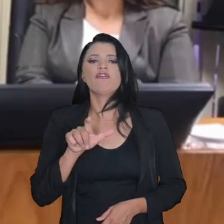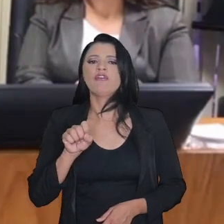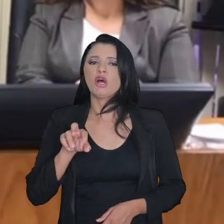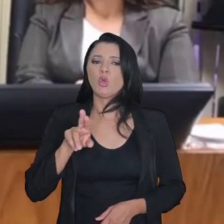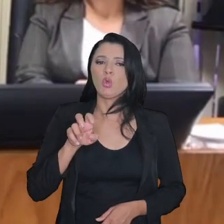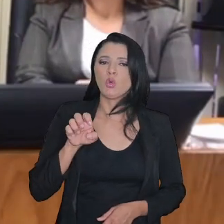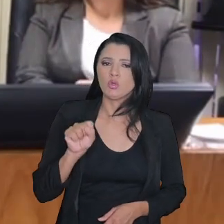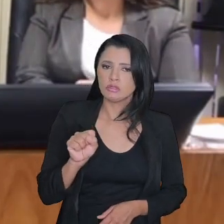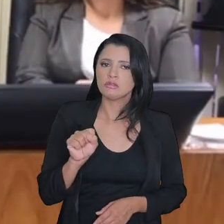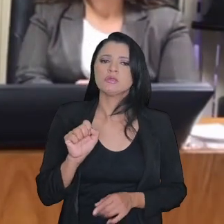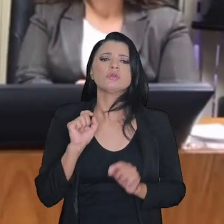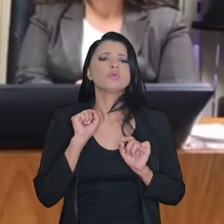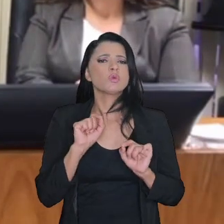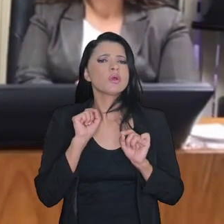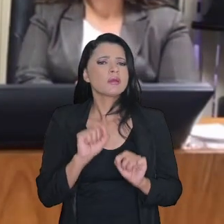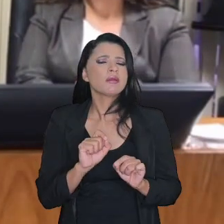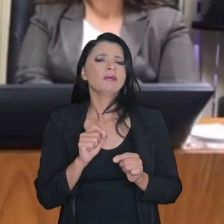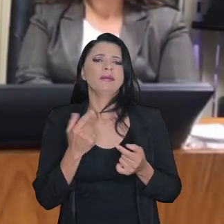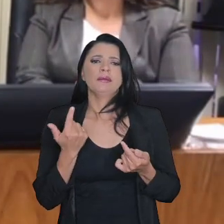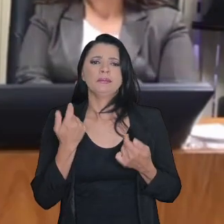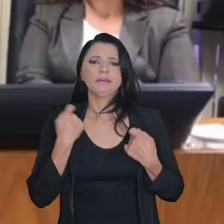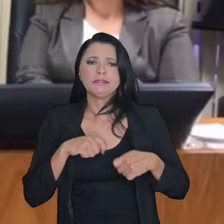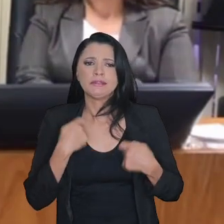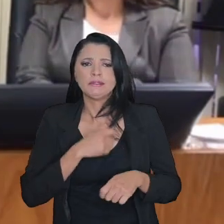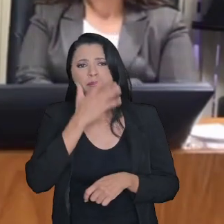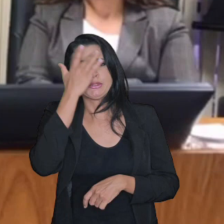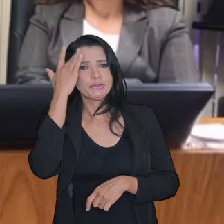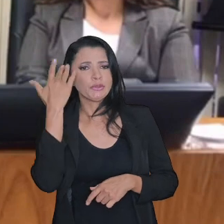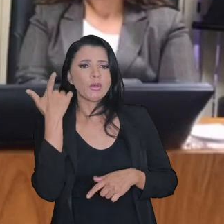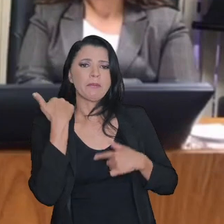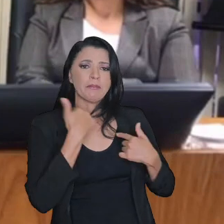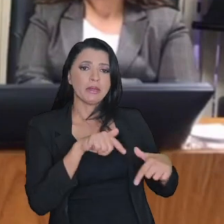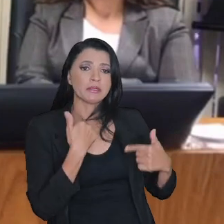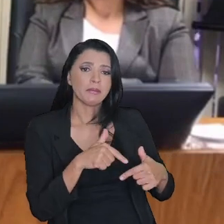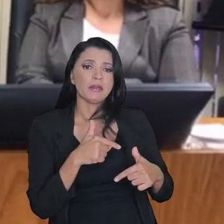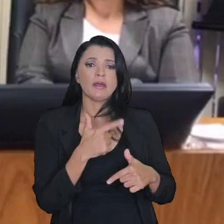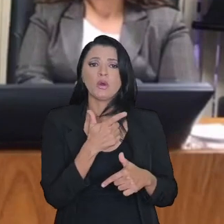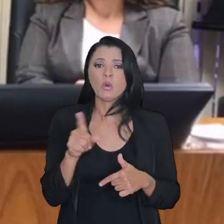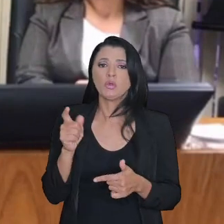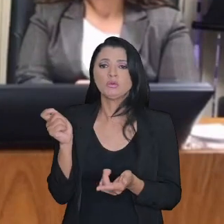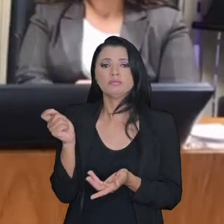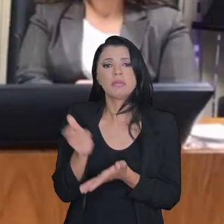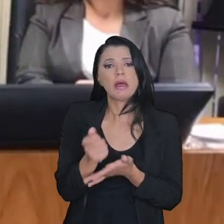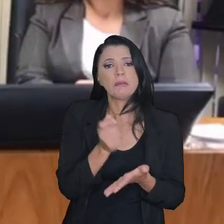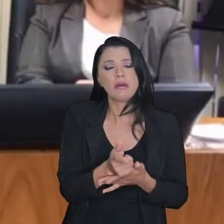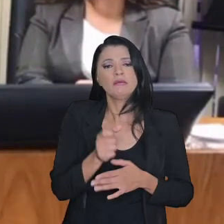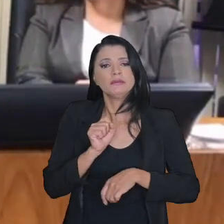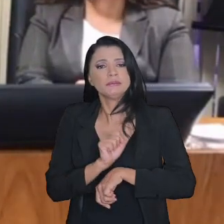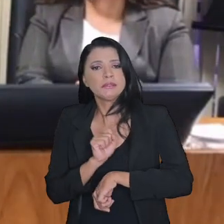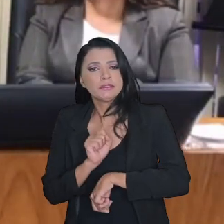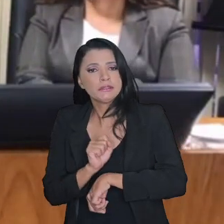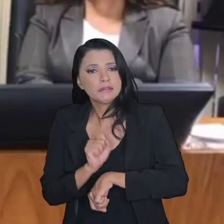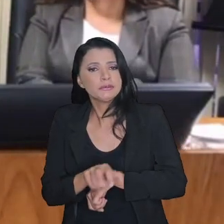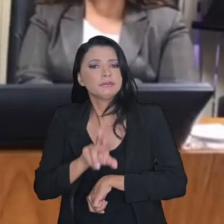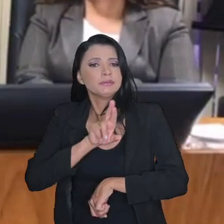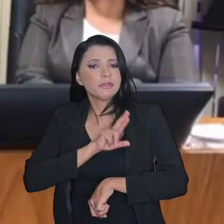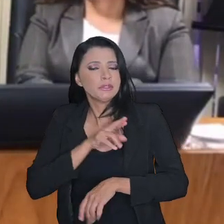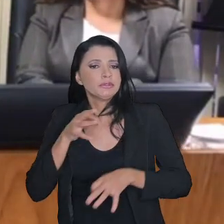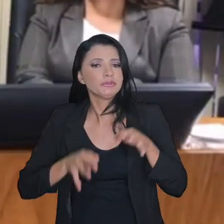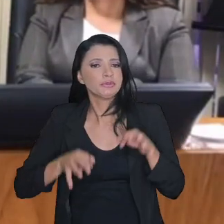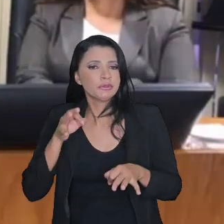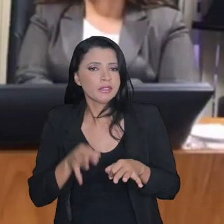profissionais para trabalhar aqui no processo, tem o próprio contribuinte também que fica há muitos anos aguardando e tem a própria situação da empresa,